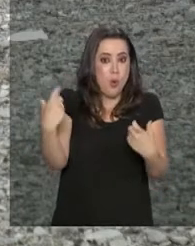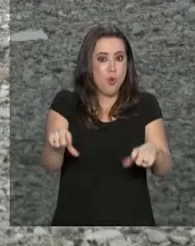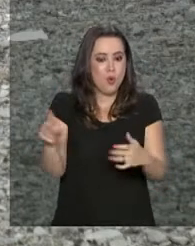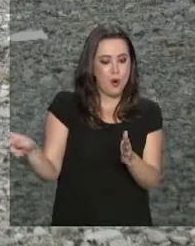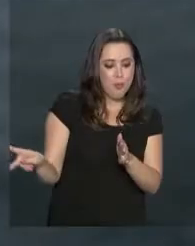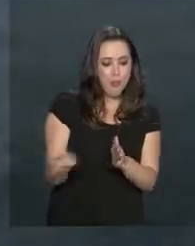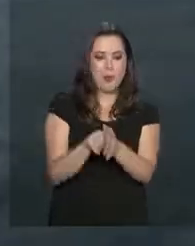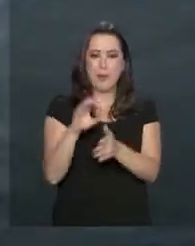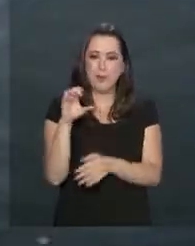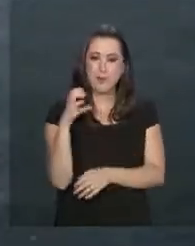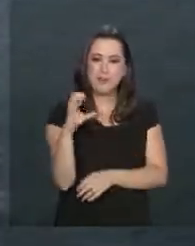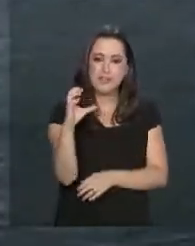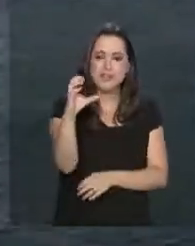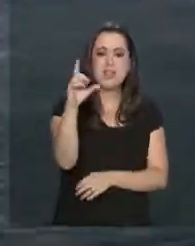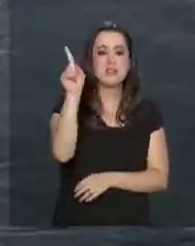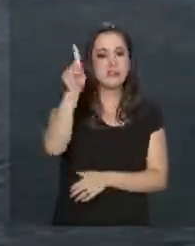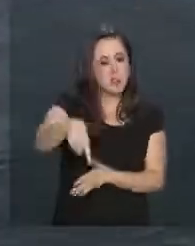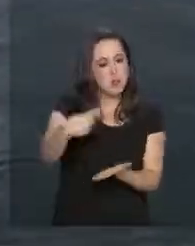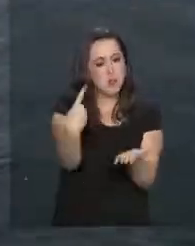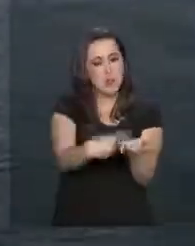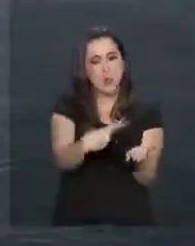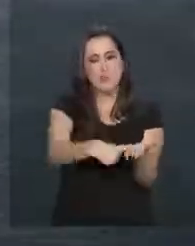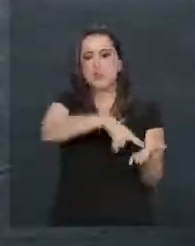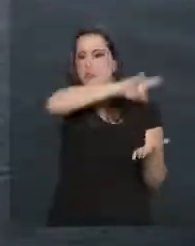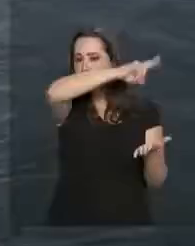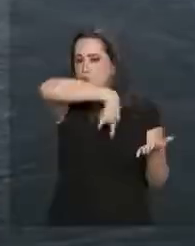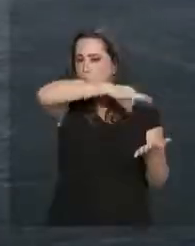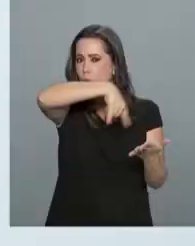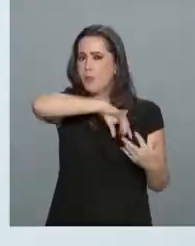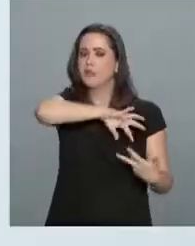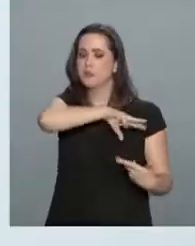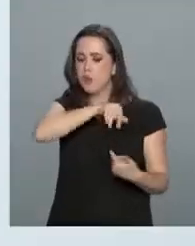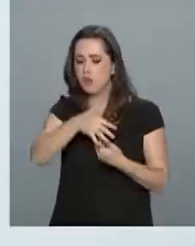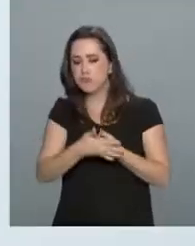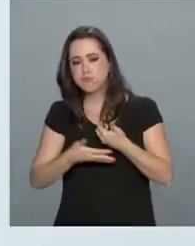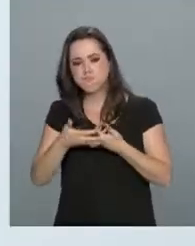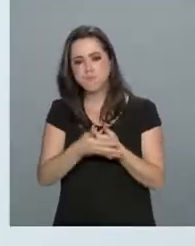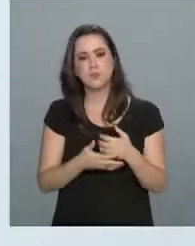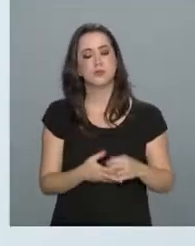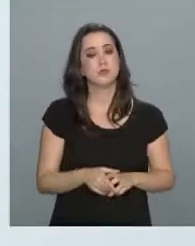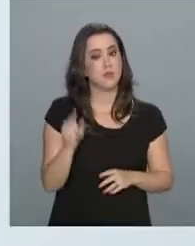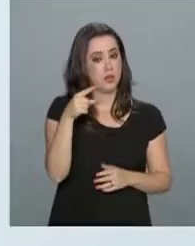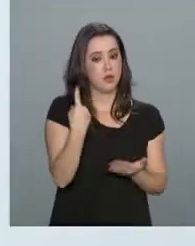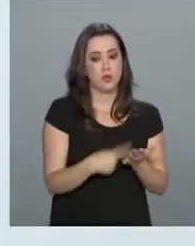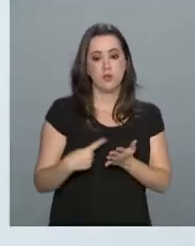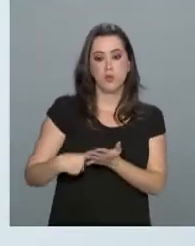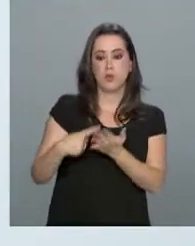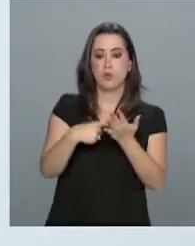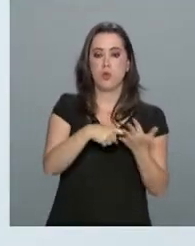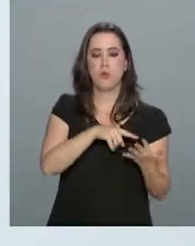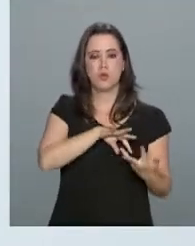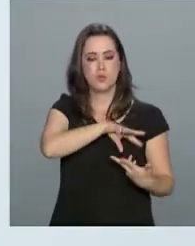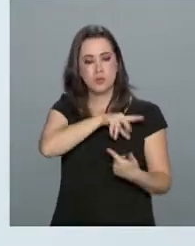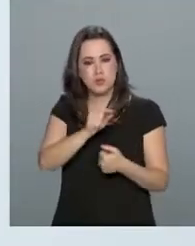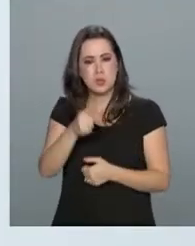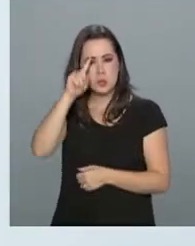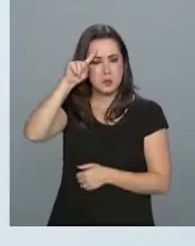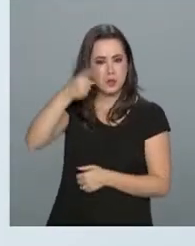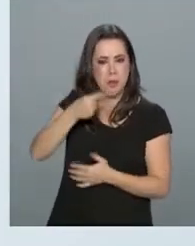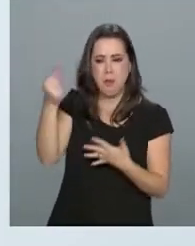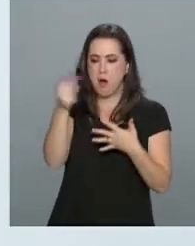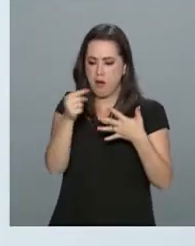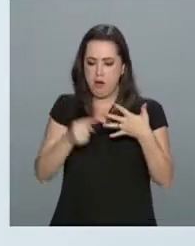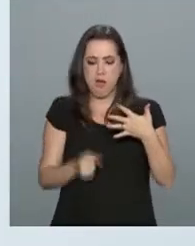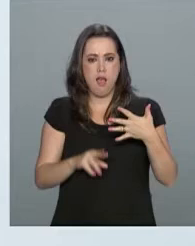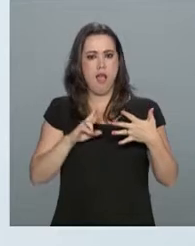ciência. É o que prevê o Tratado da Antártica. O Tratado é um acordo internacional que estabelece uma série